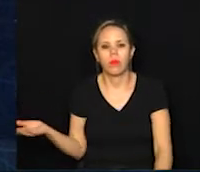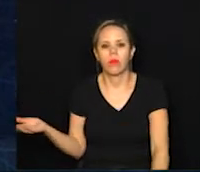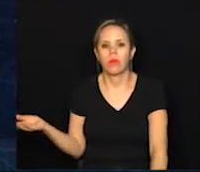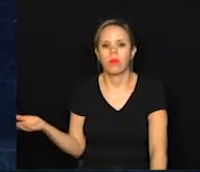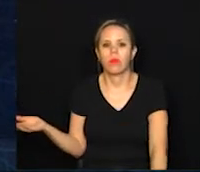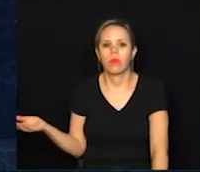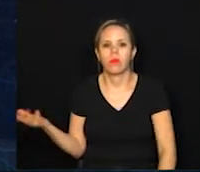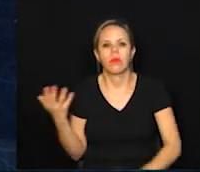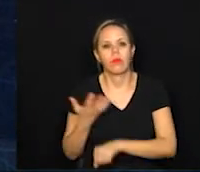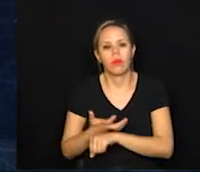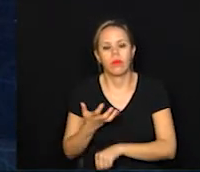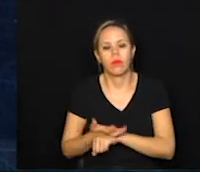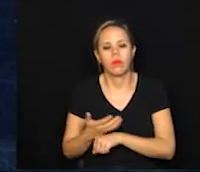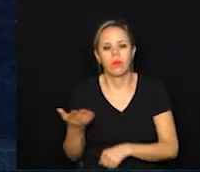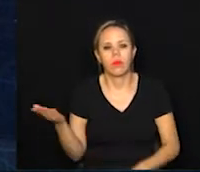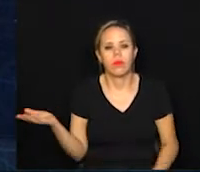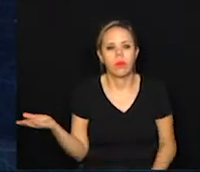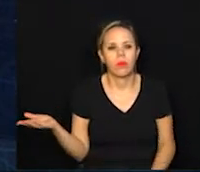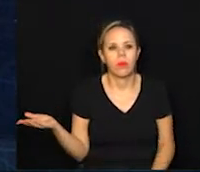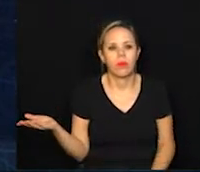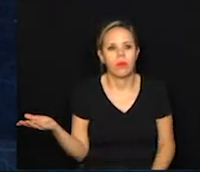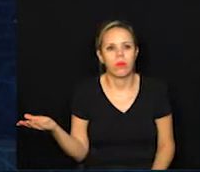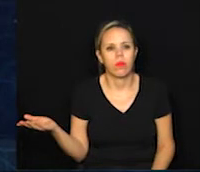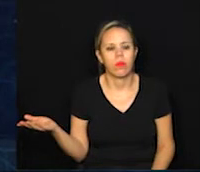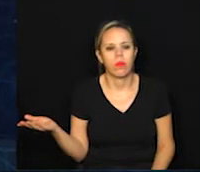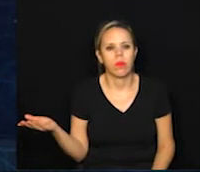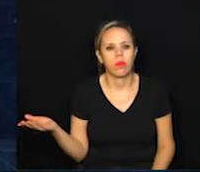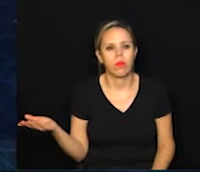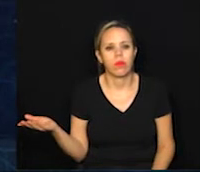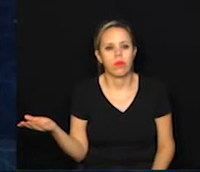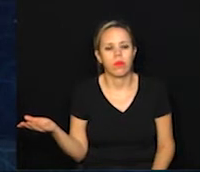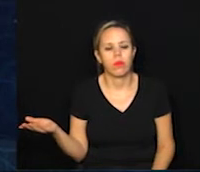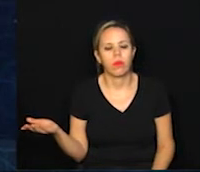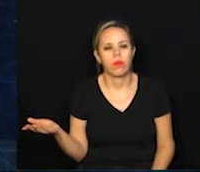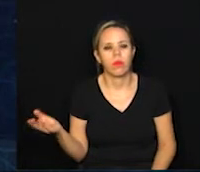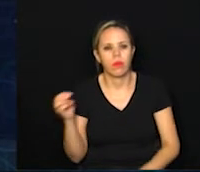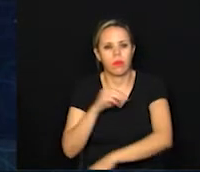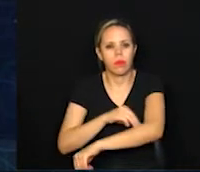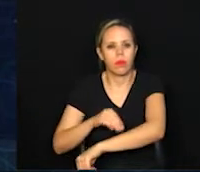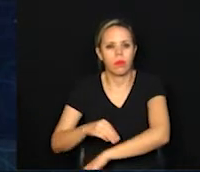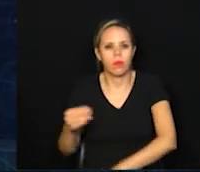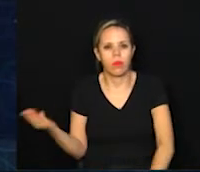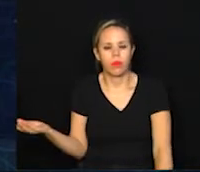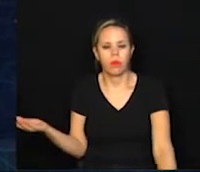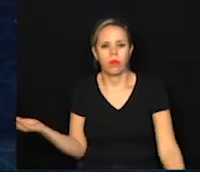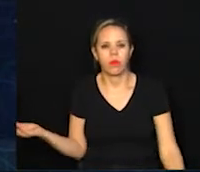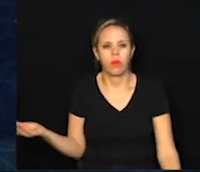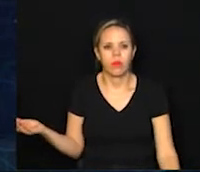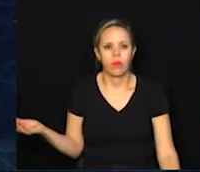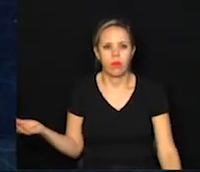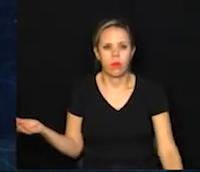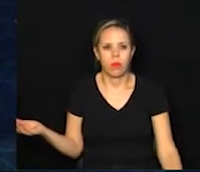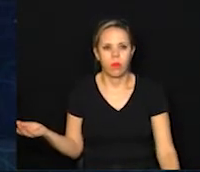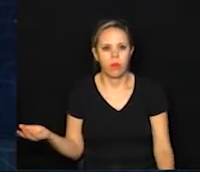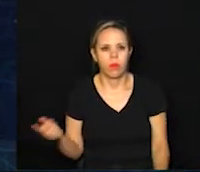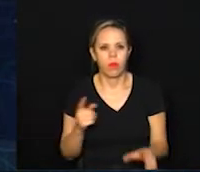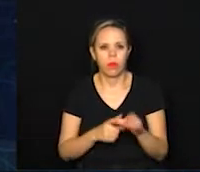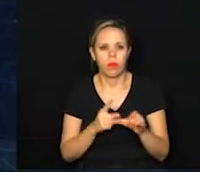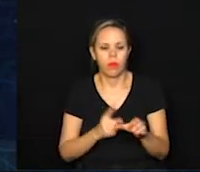Nova Odessa, 161 mortes devido à Covid-19. Montemor, 155.